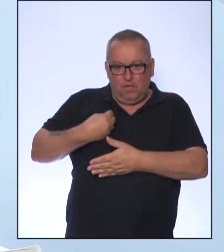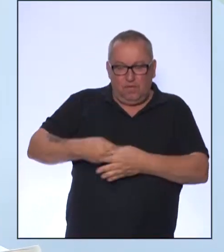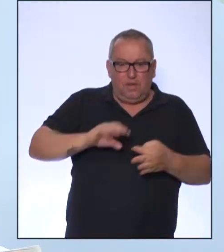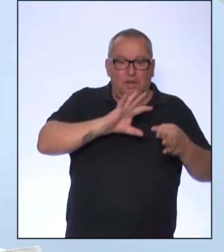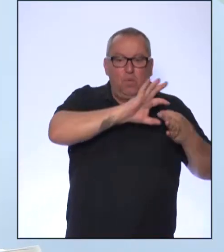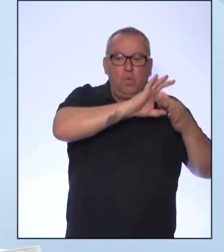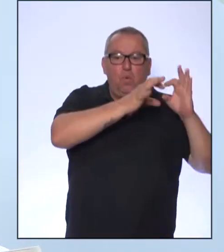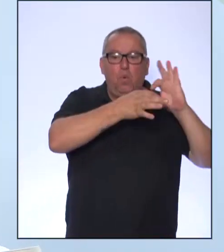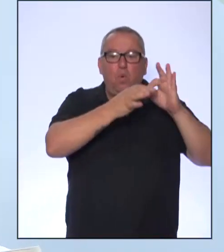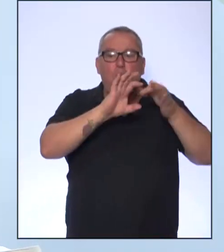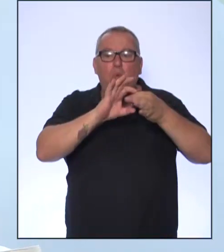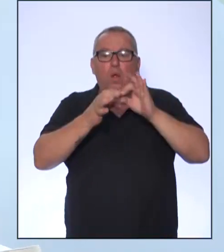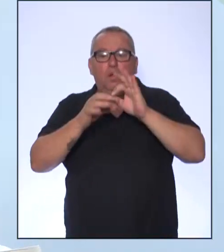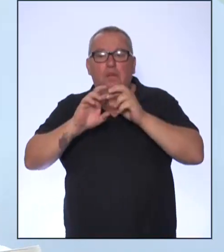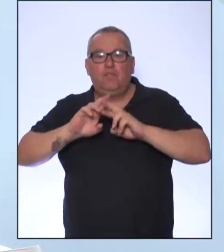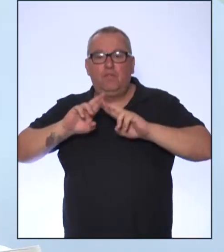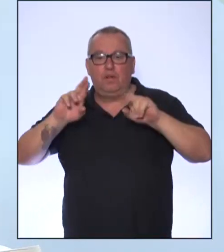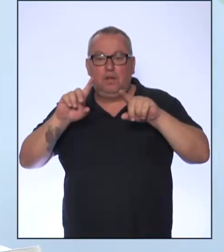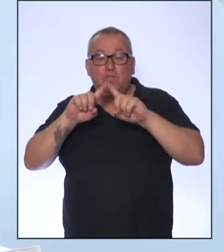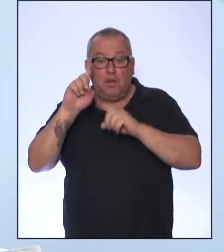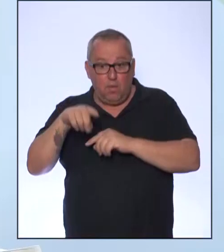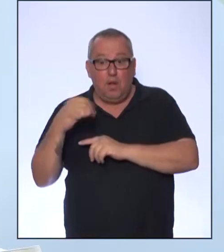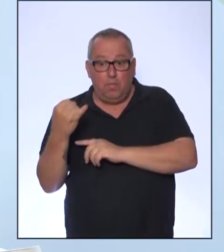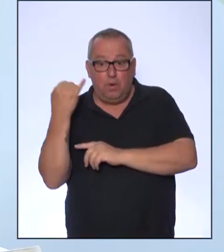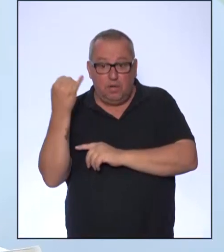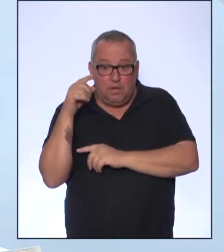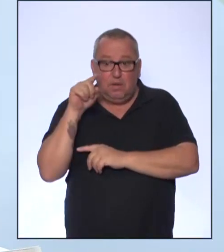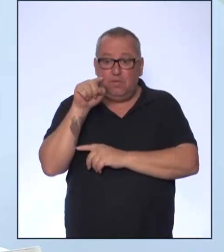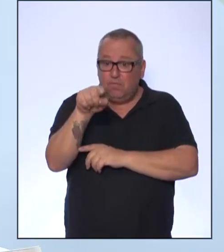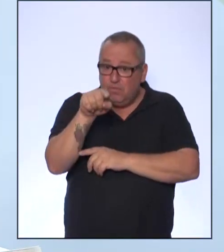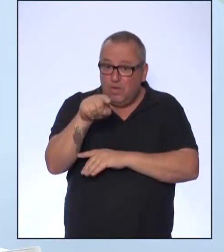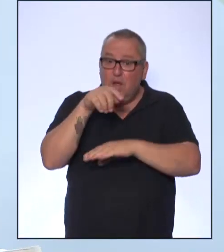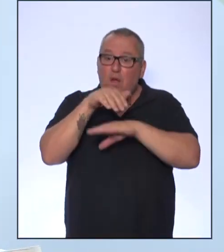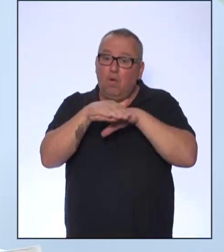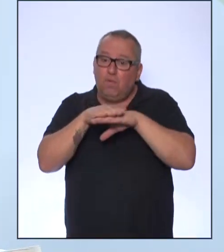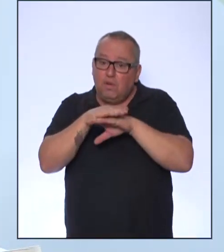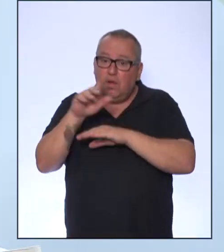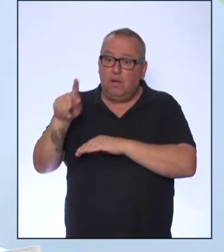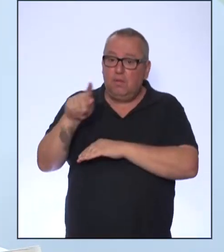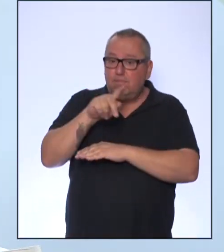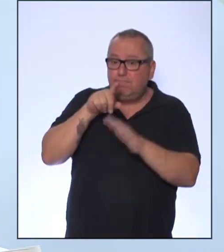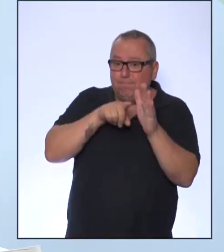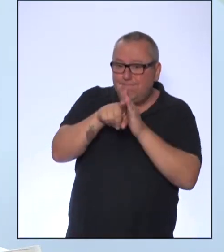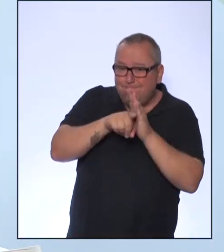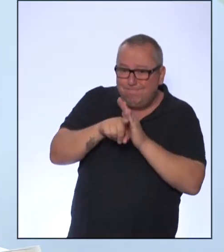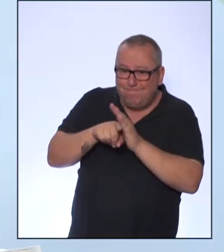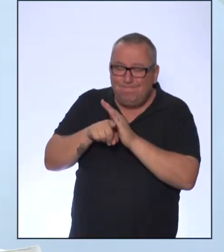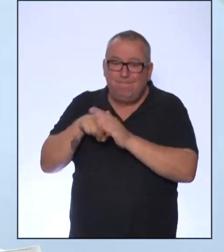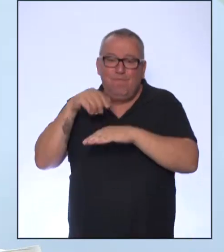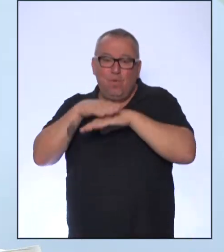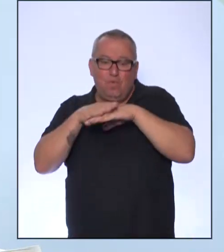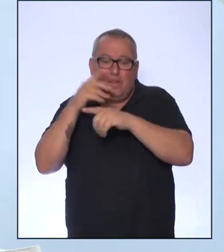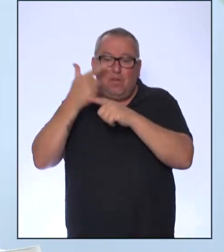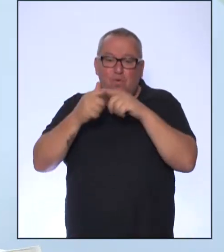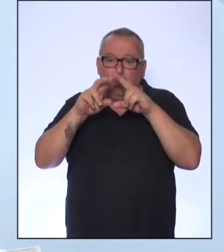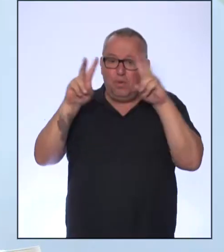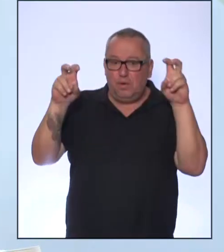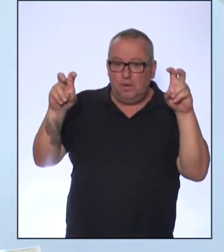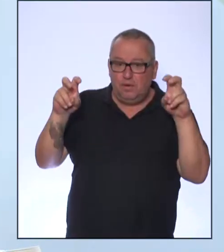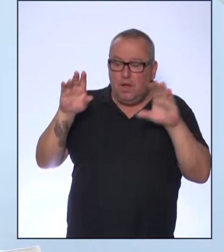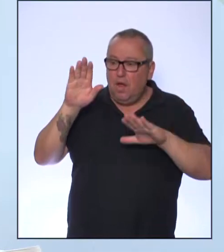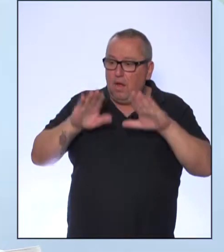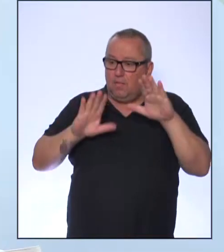que é importante você conversar com o seu professor, com a sua professora e pesquisar um pouquinho mais. Seja por um